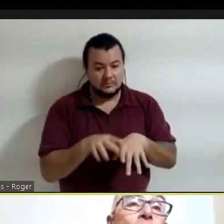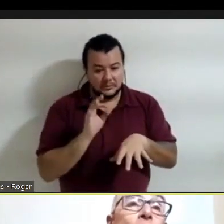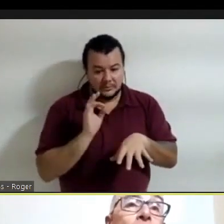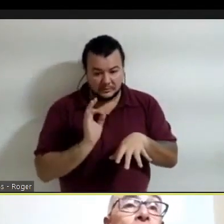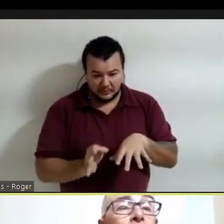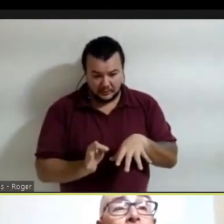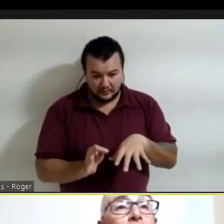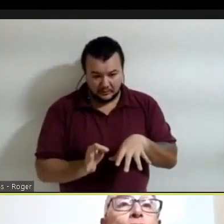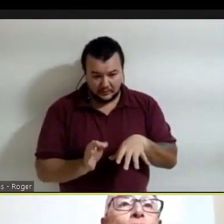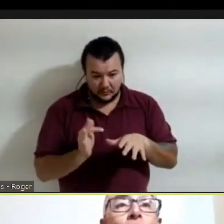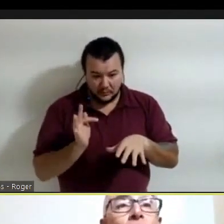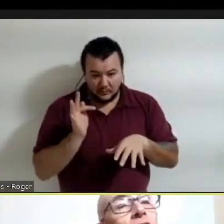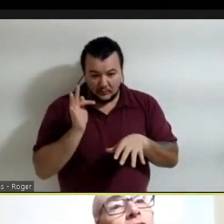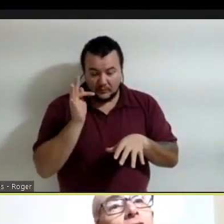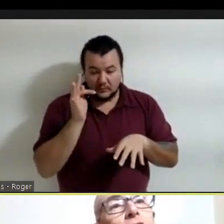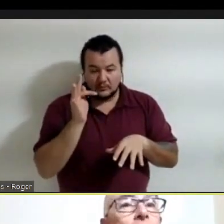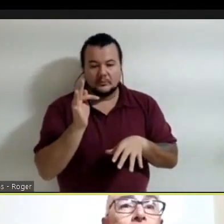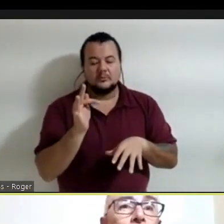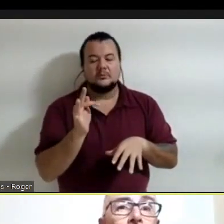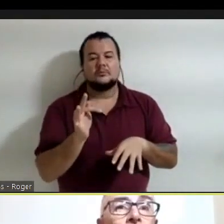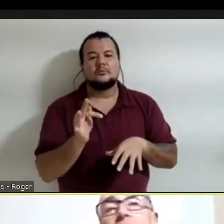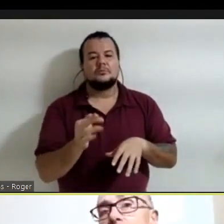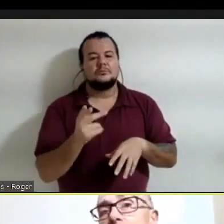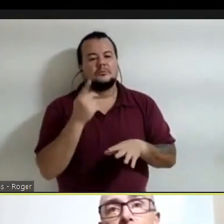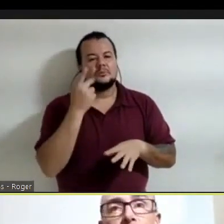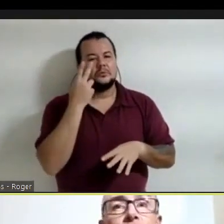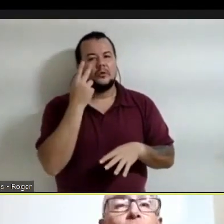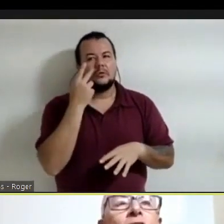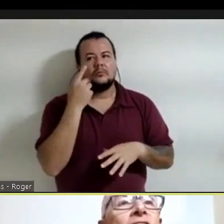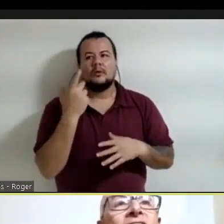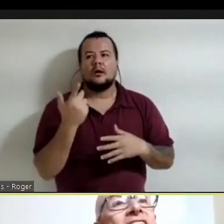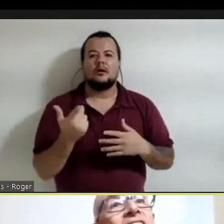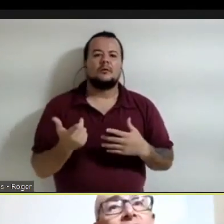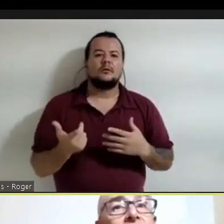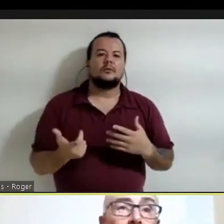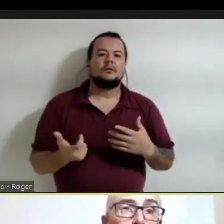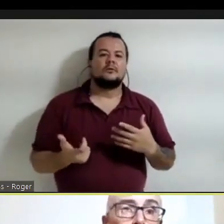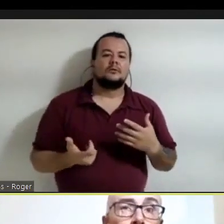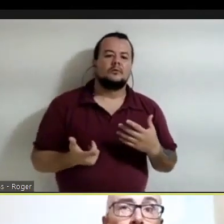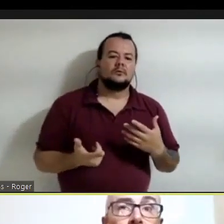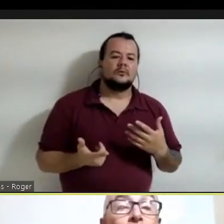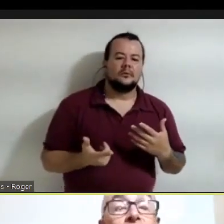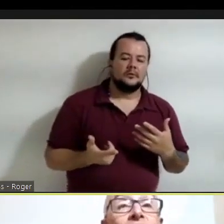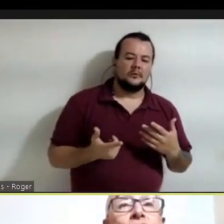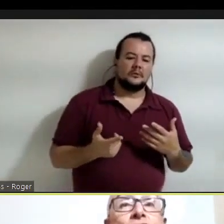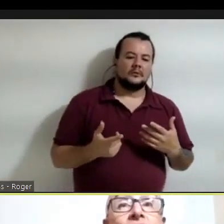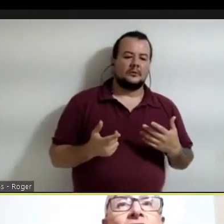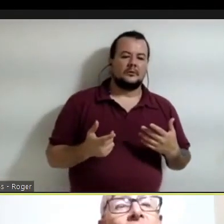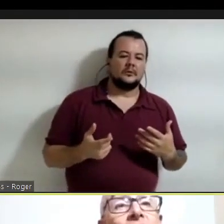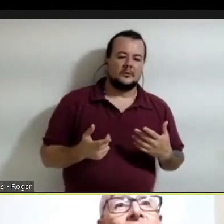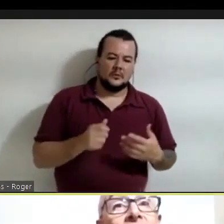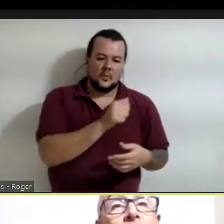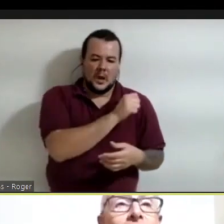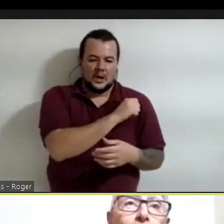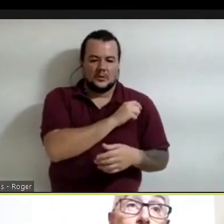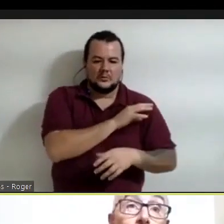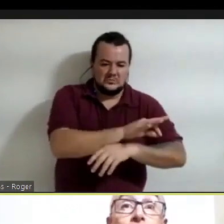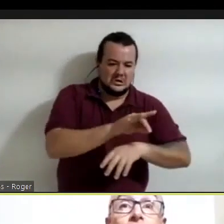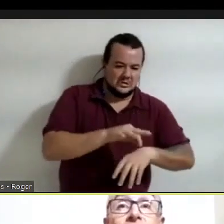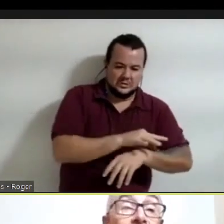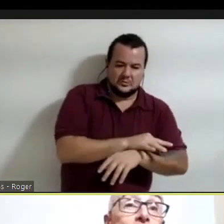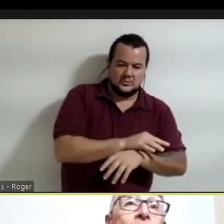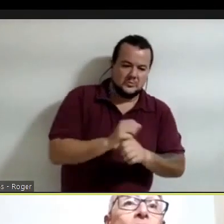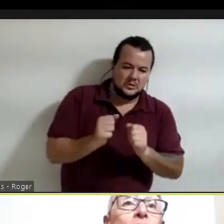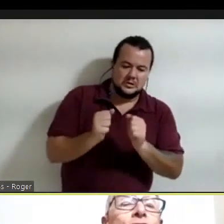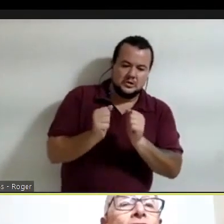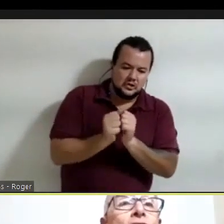ser muito normal que em um estudo de arquitetura tenha, por exemplo, um analista de dados, porque já eles sabem que é valioso